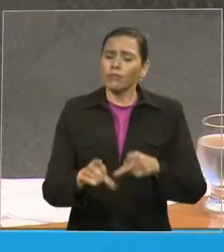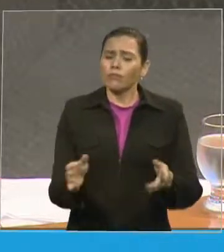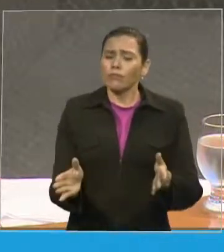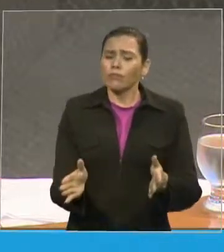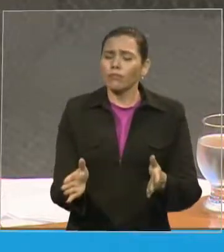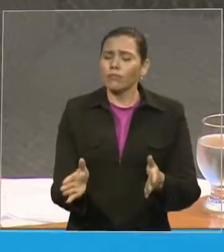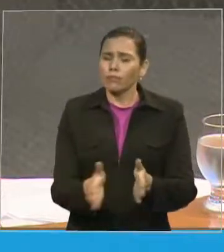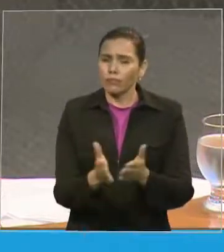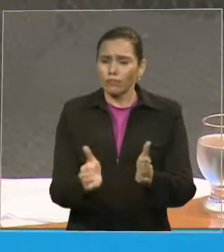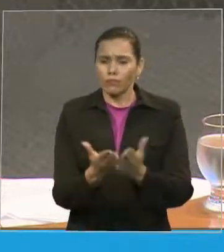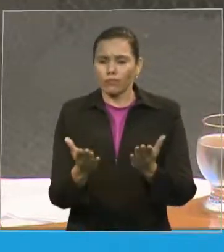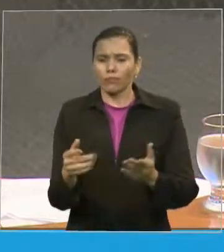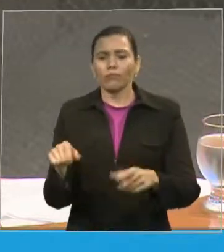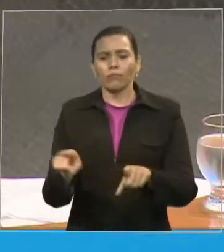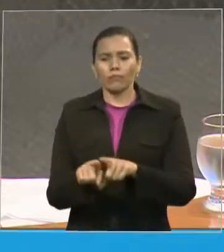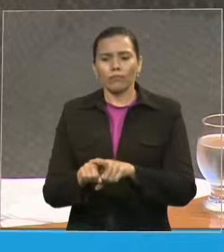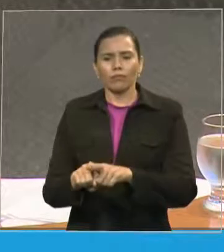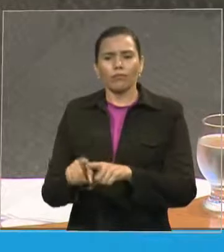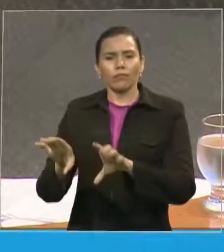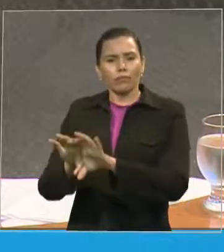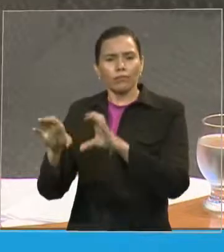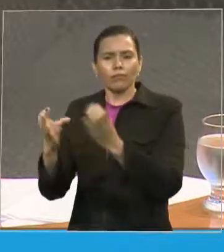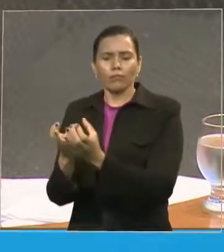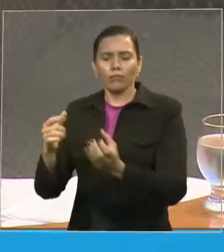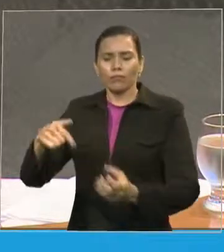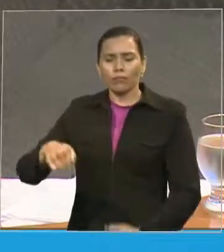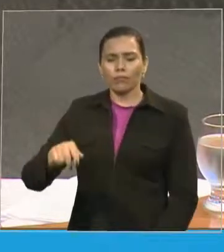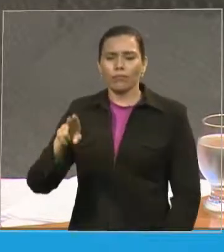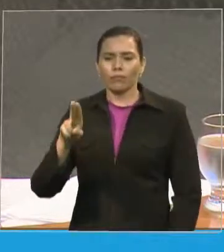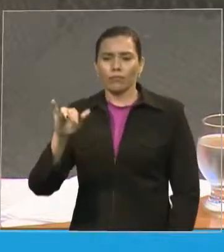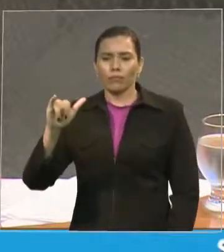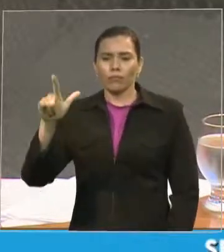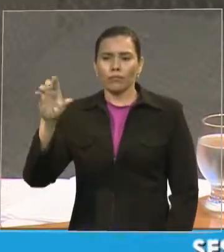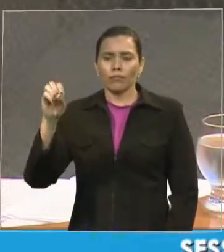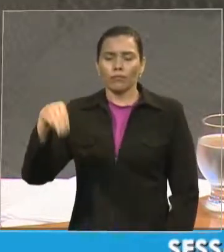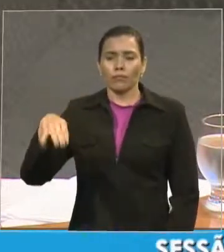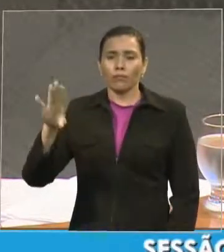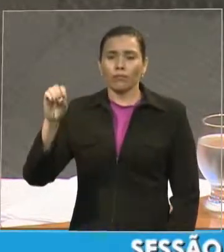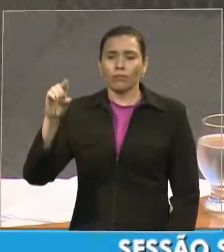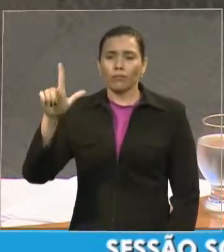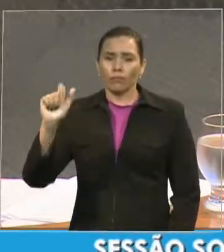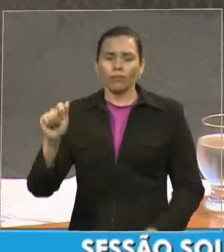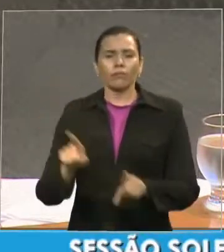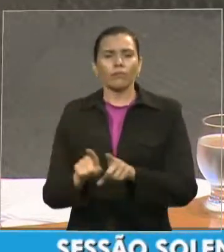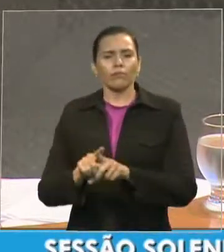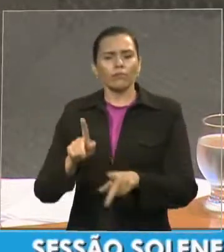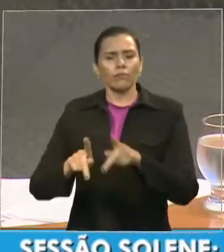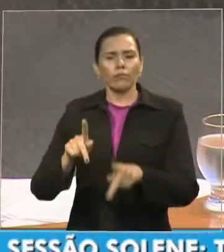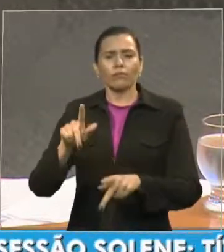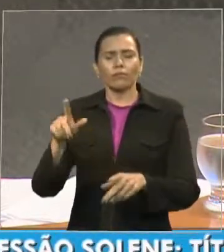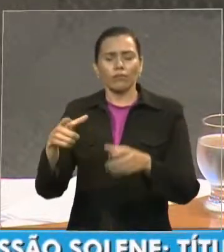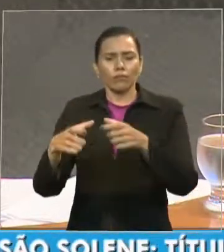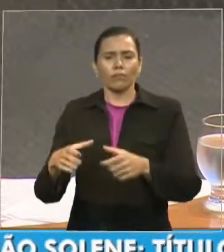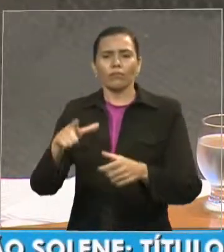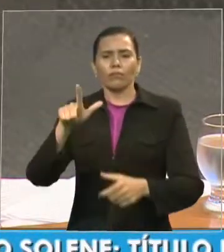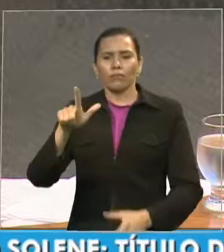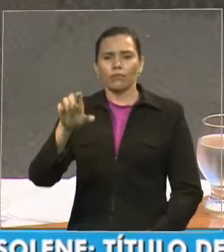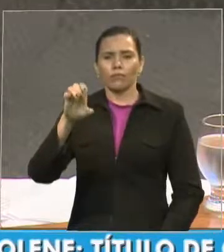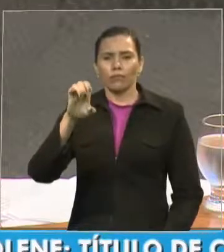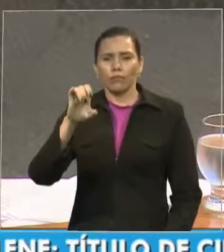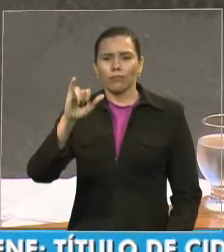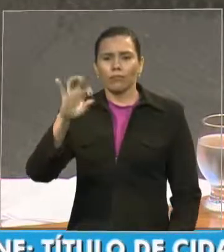comunidade quilombola. No povoado, Leite e Itapecuru, com atividade missionárias.